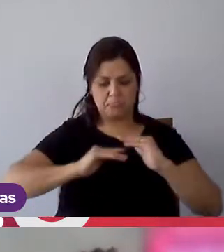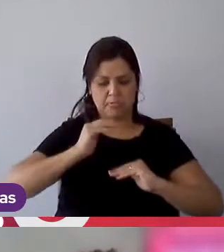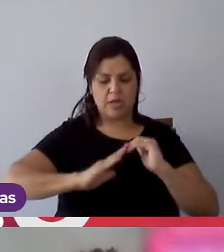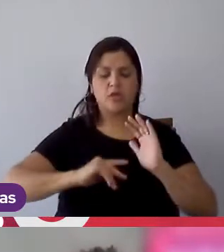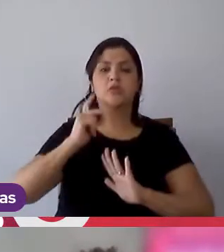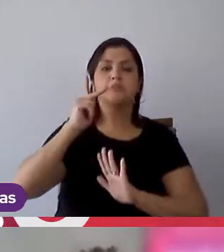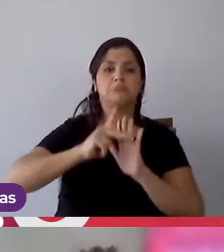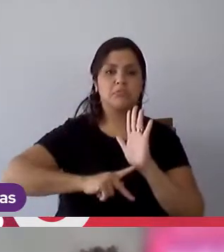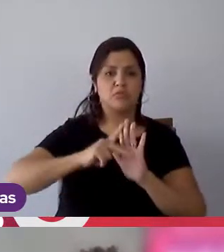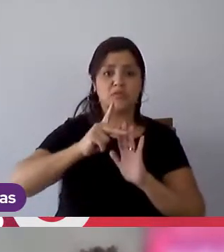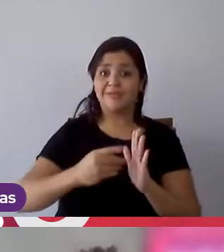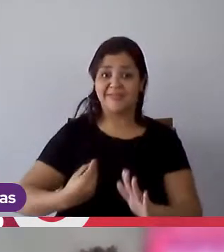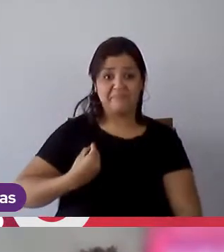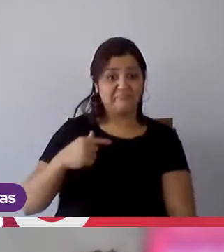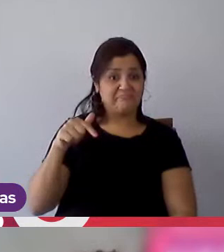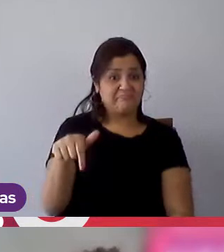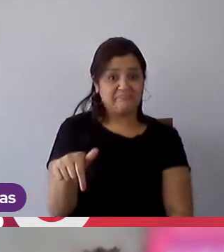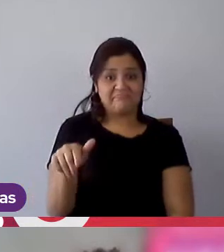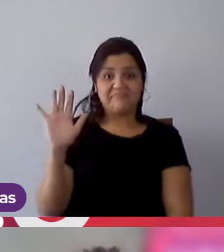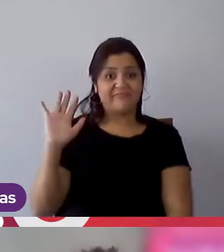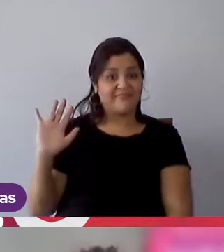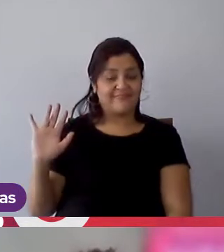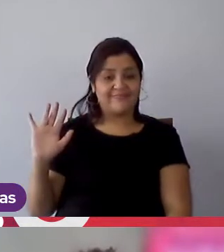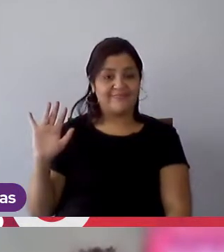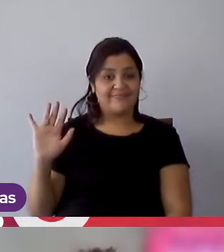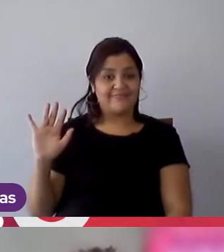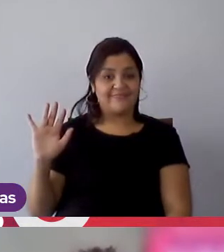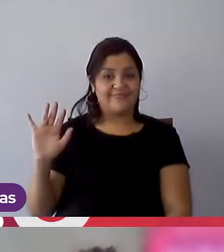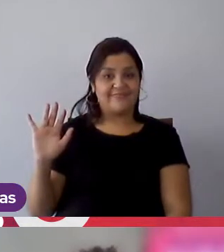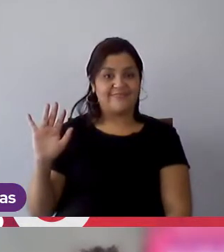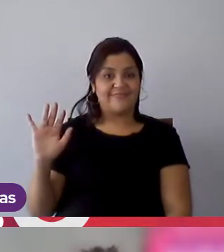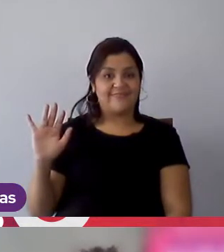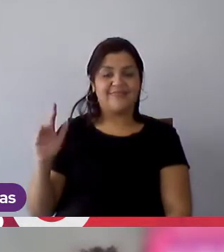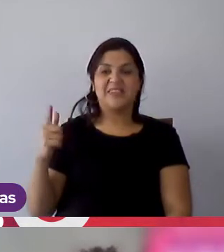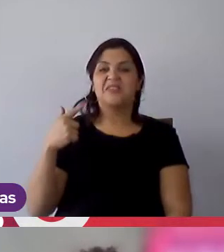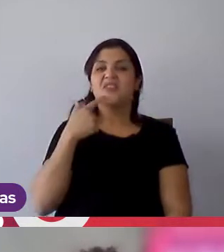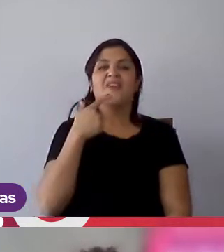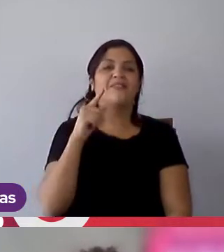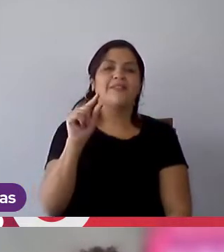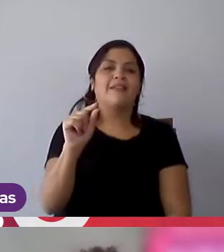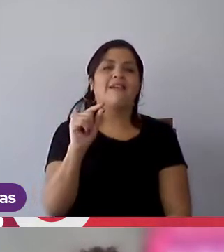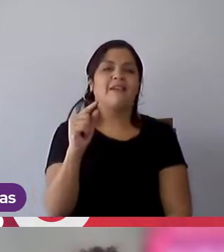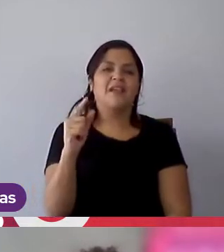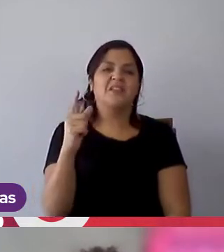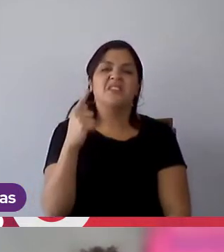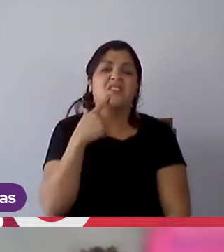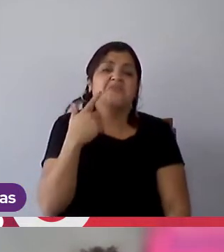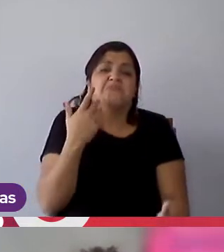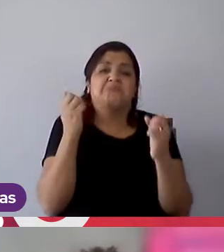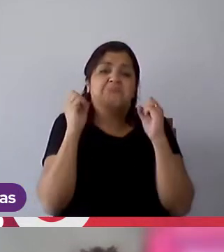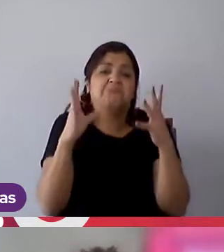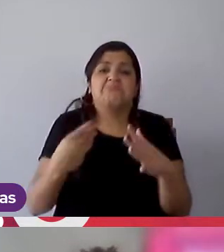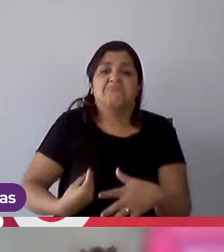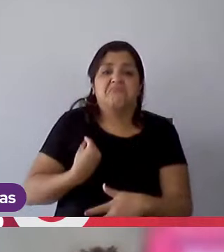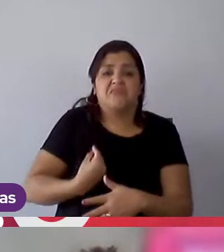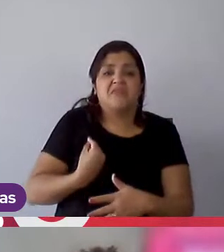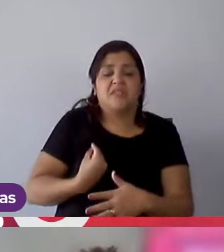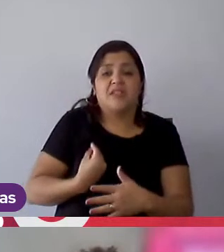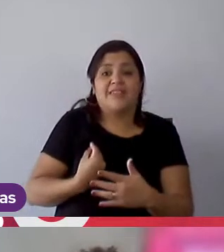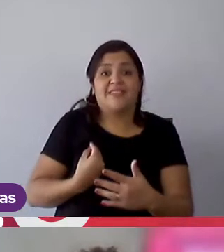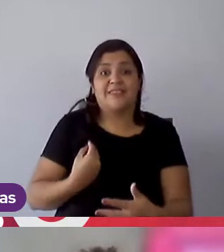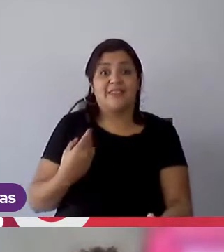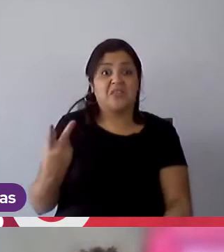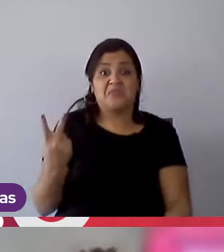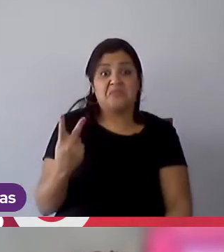e estou aqui gente, e não é, não é uma coisa assim, que se eu também não estivesse aqui nessa segunda